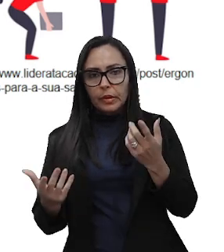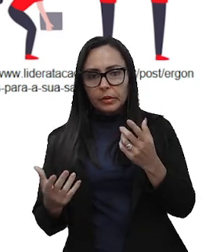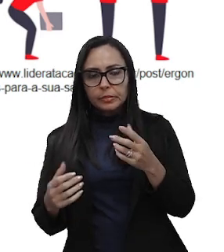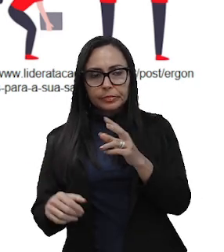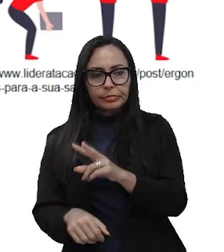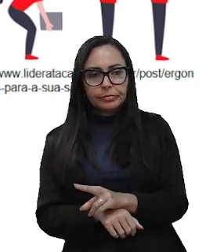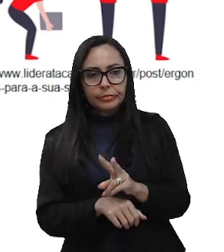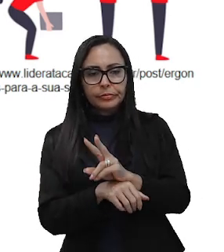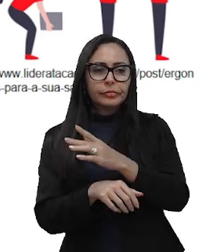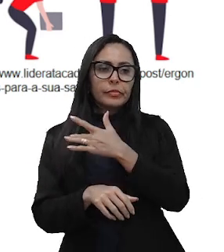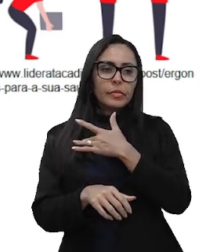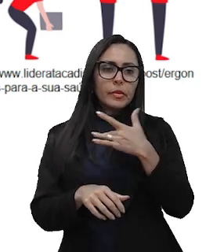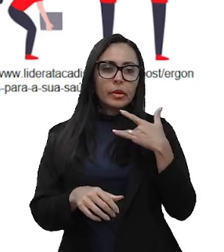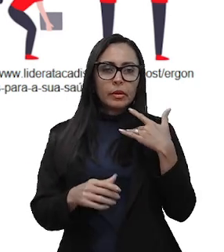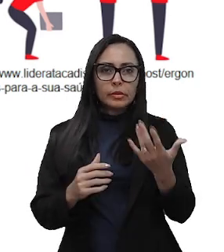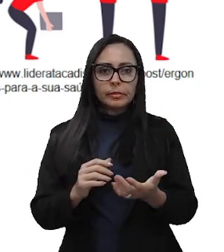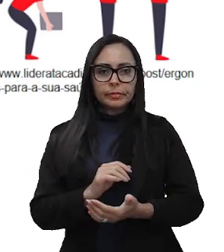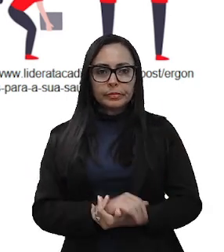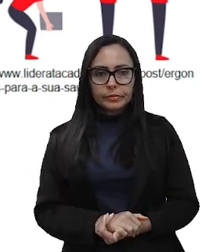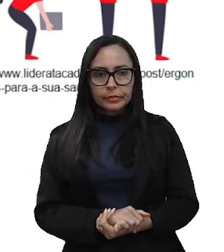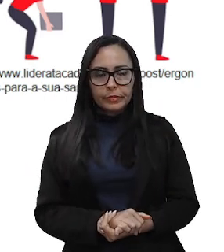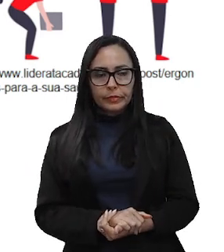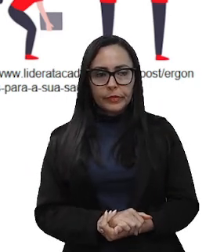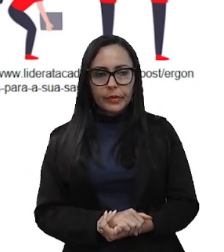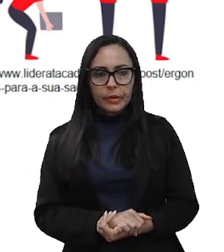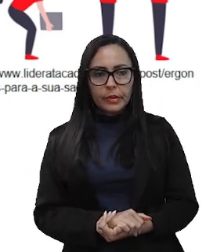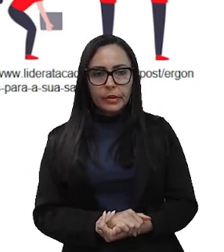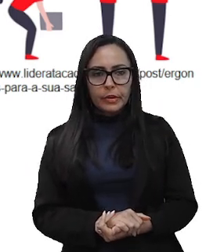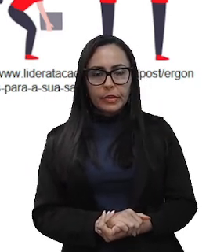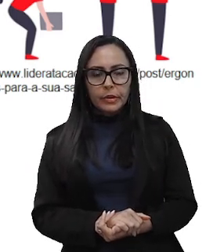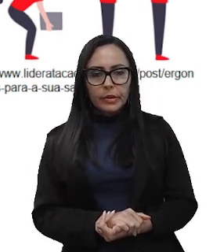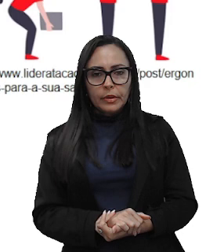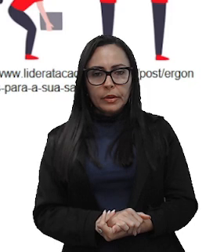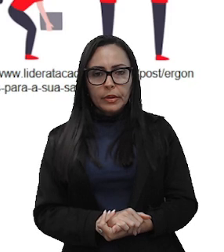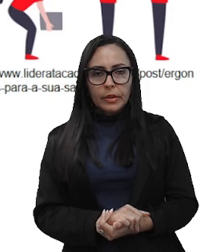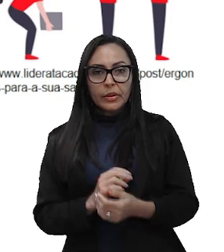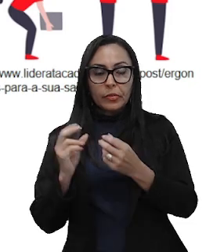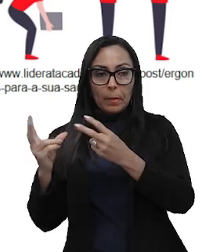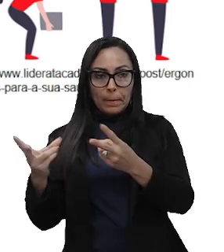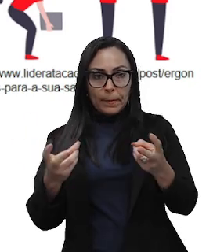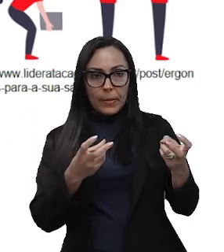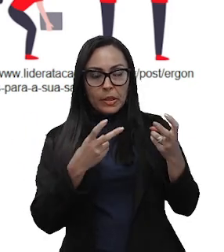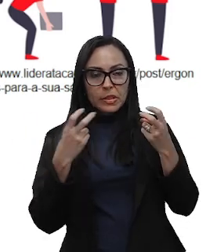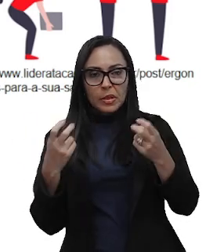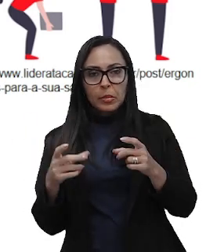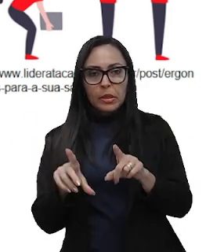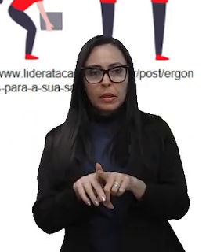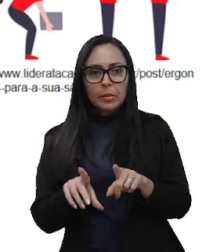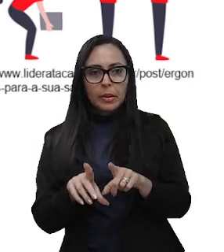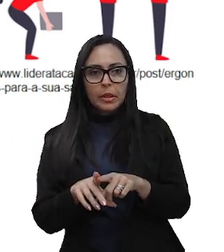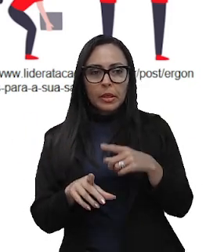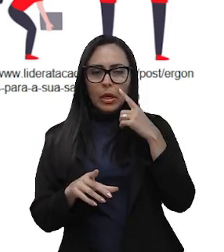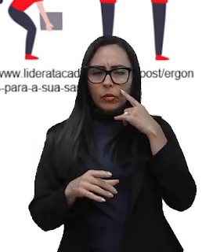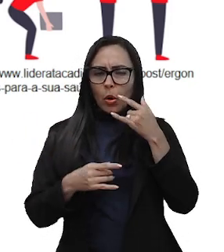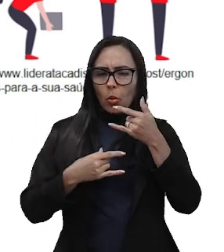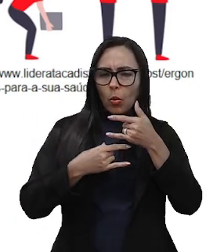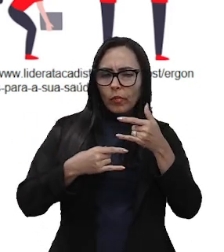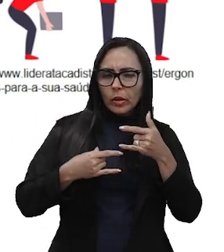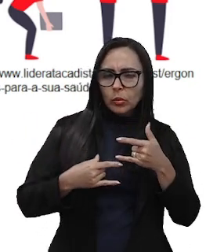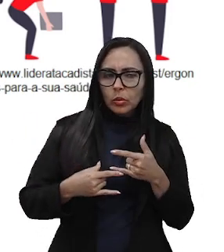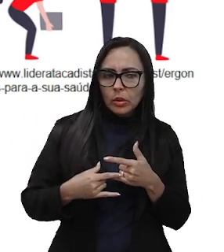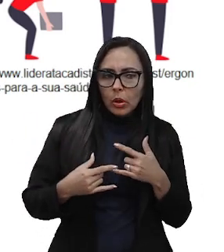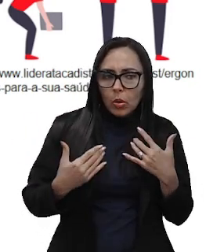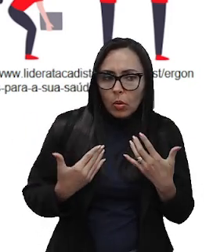da saúde desse trabalhador, certo? Então, vocês podem perceber também que além da curvatura da coluna, que não existe mais, você